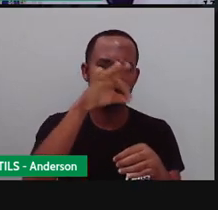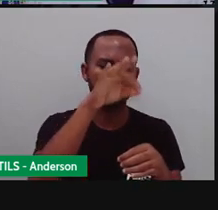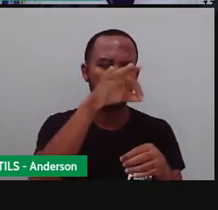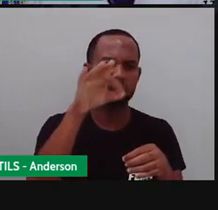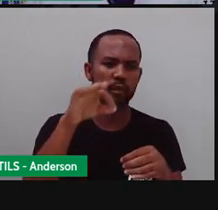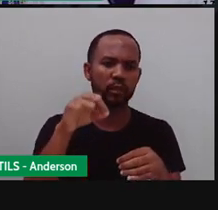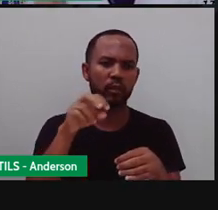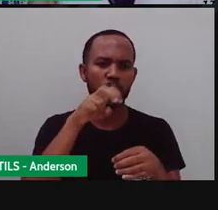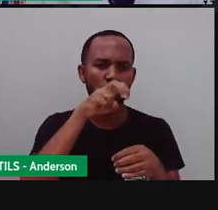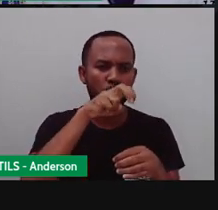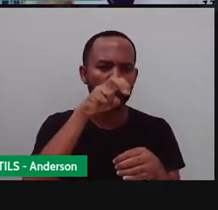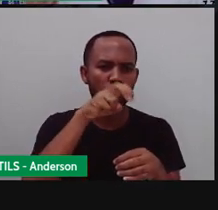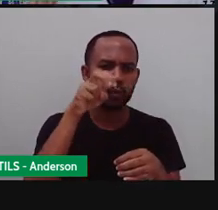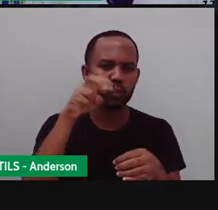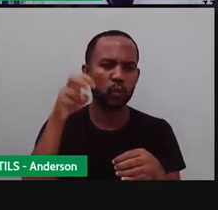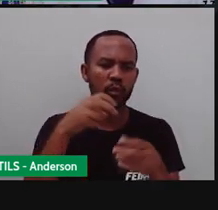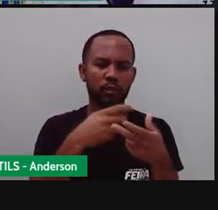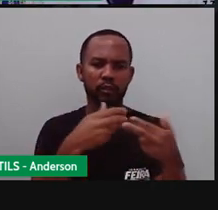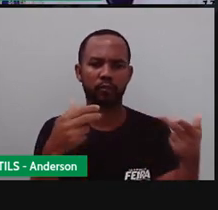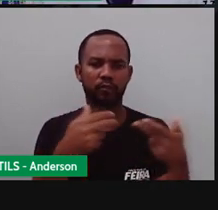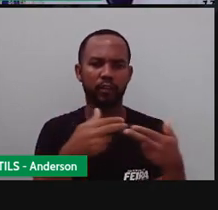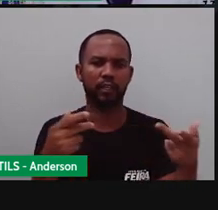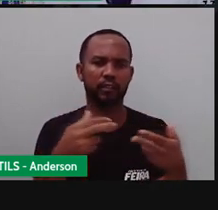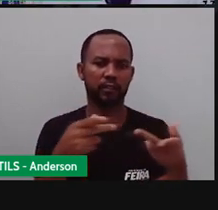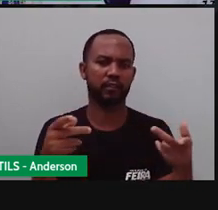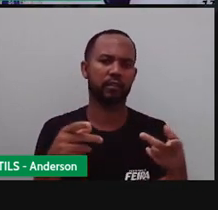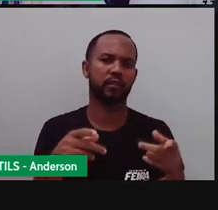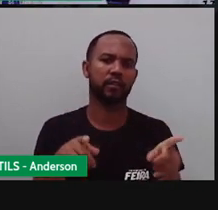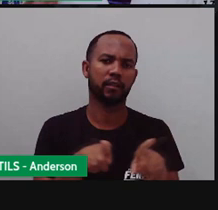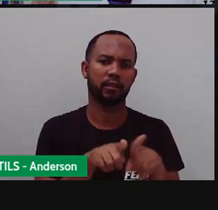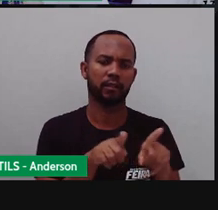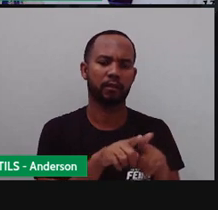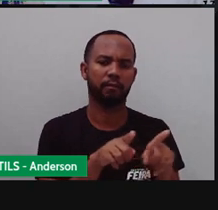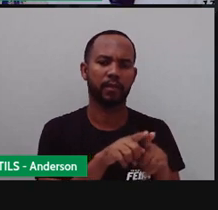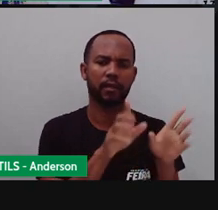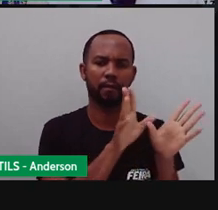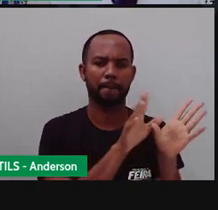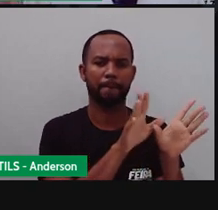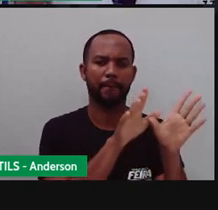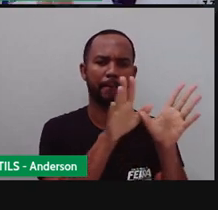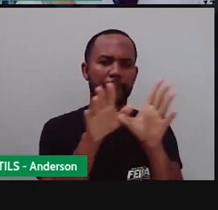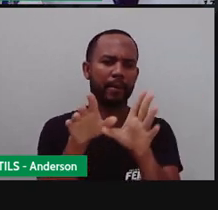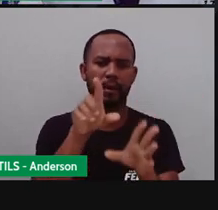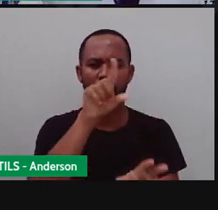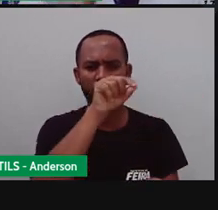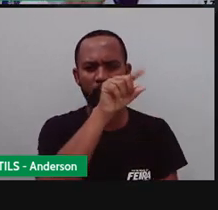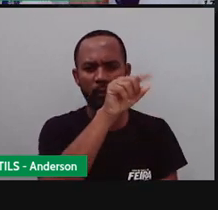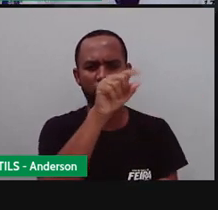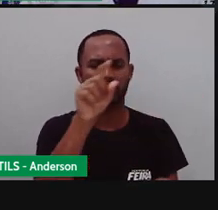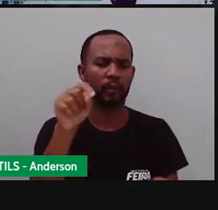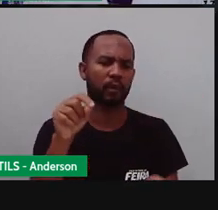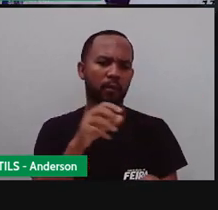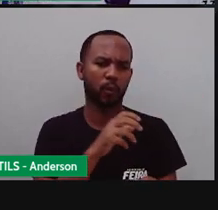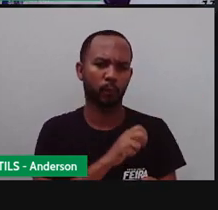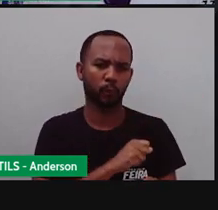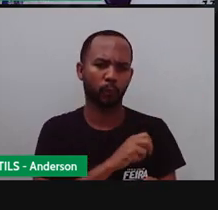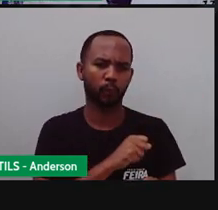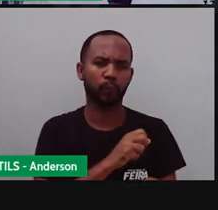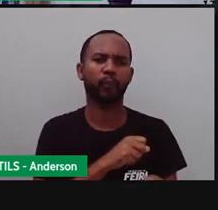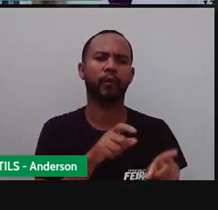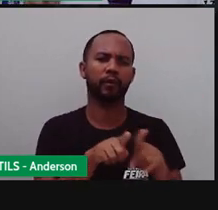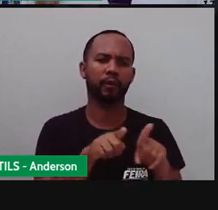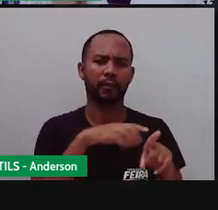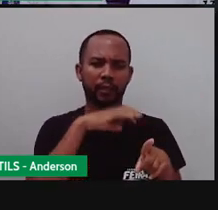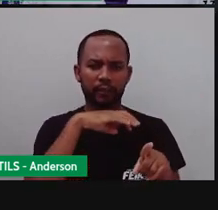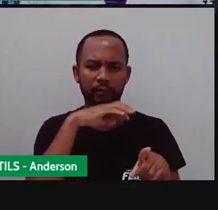alimento a inúmeras espécies de pássaros e mamíferos. E eu acrescento aí também o quê? Os anfíbios.